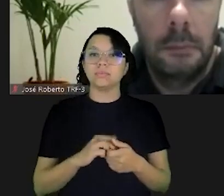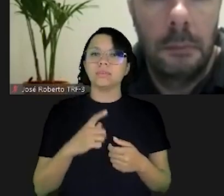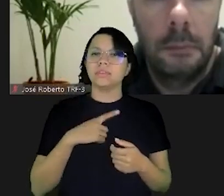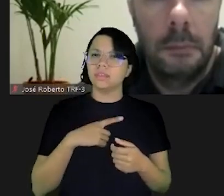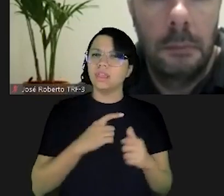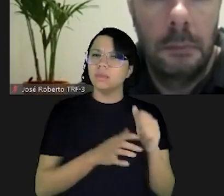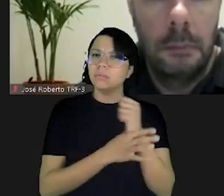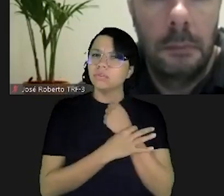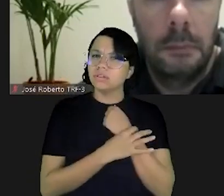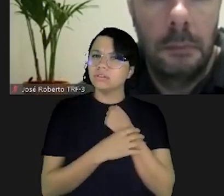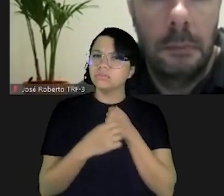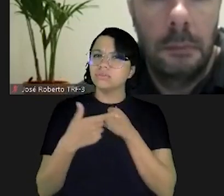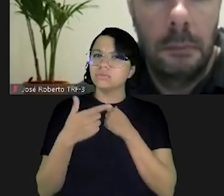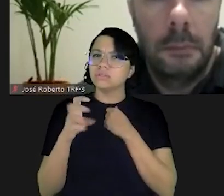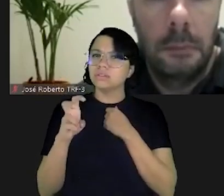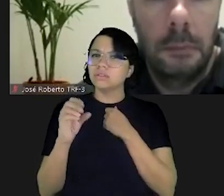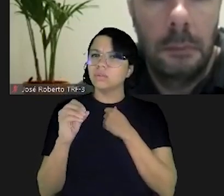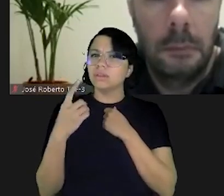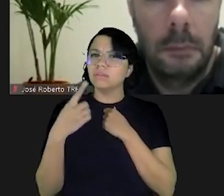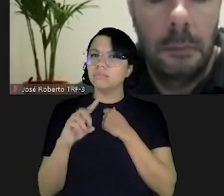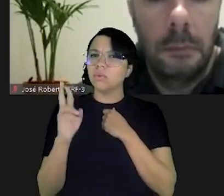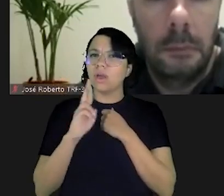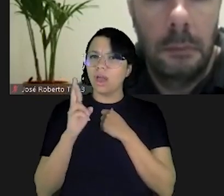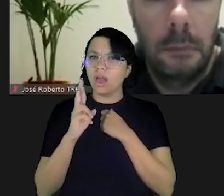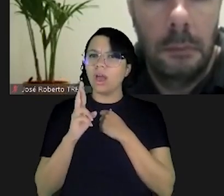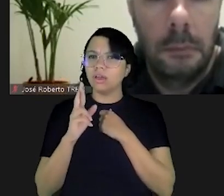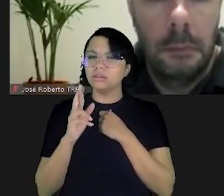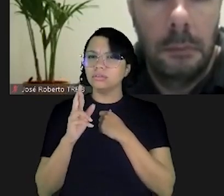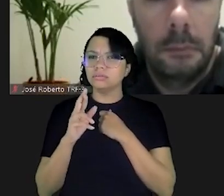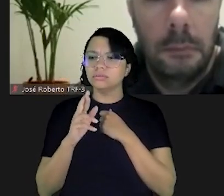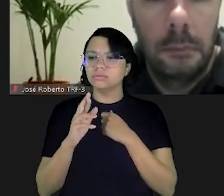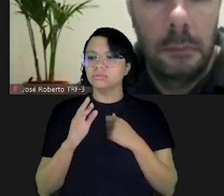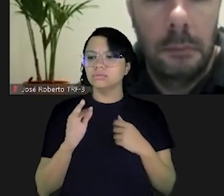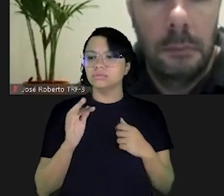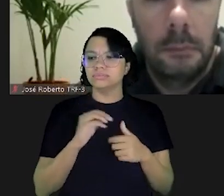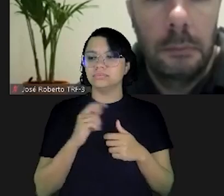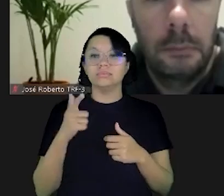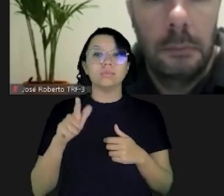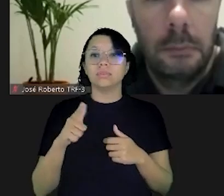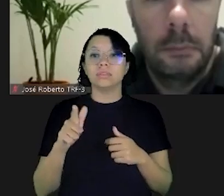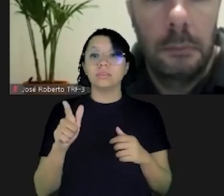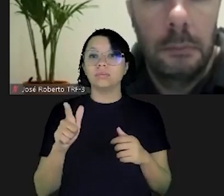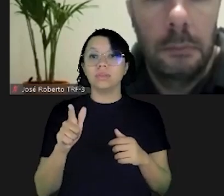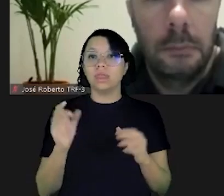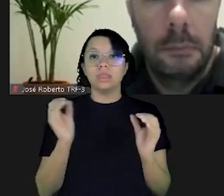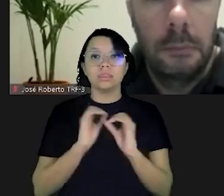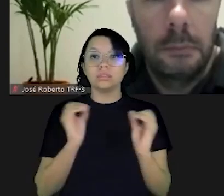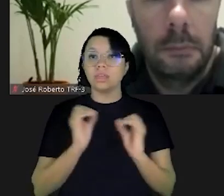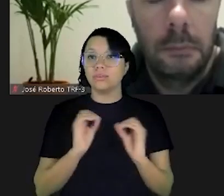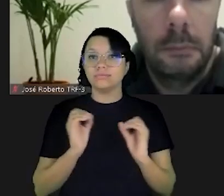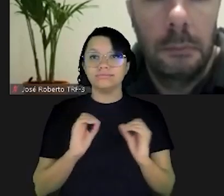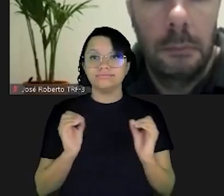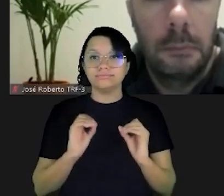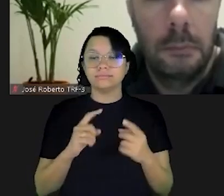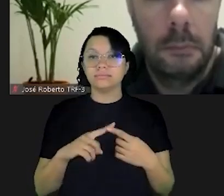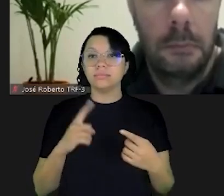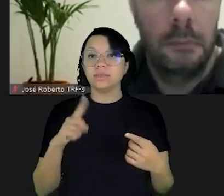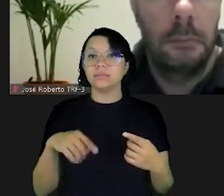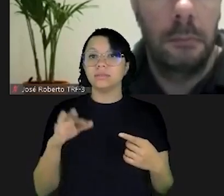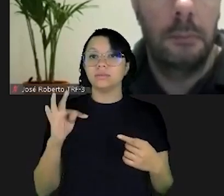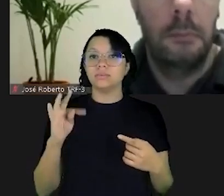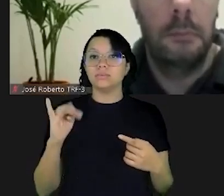ah, então o tesouro direto tem essa proteção de 250 mil reais do fundo garantidor de crédito não ele não tem proteção